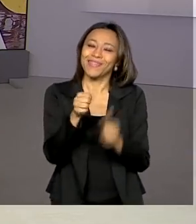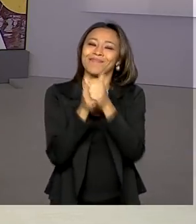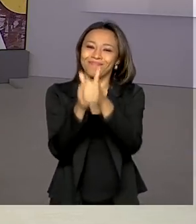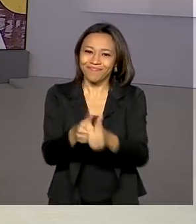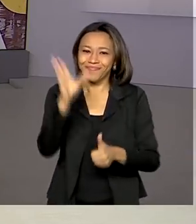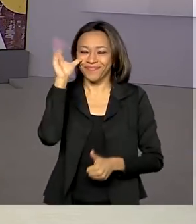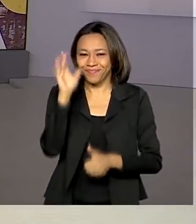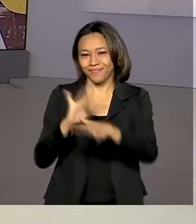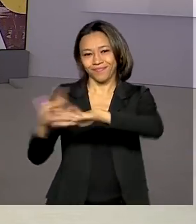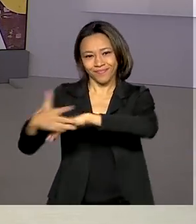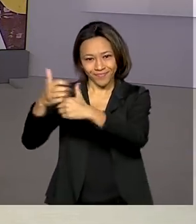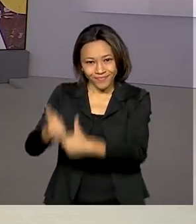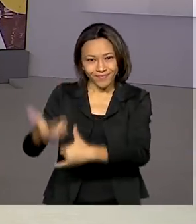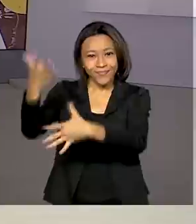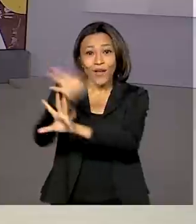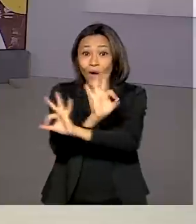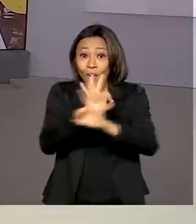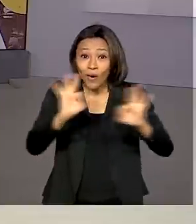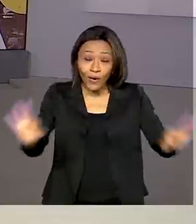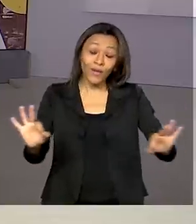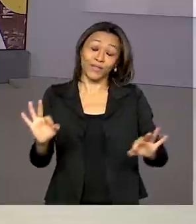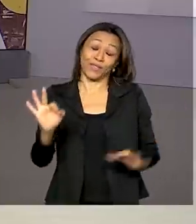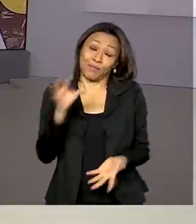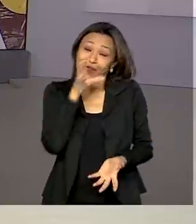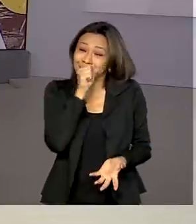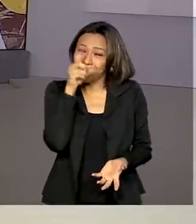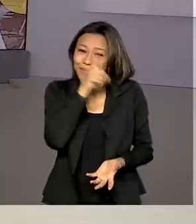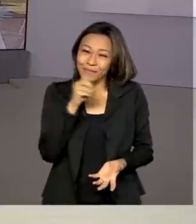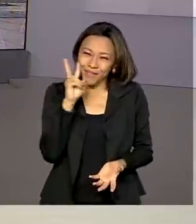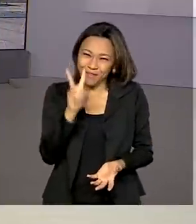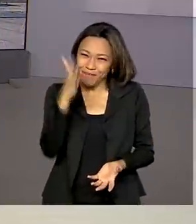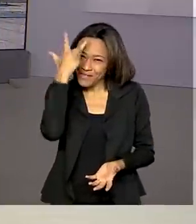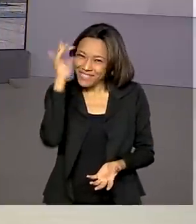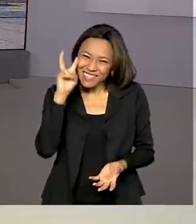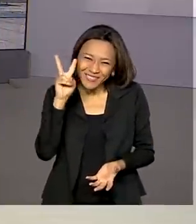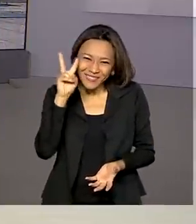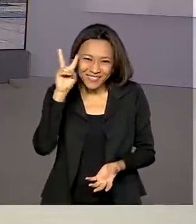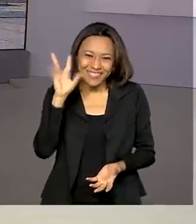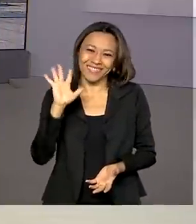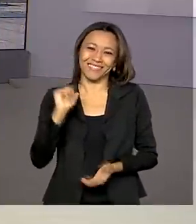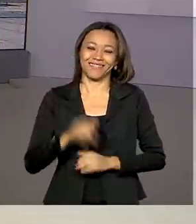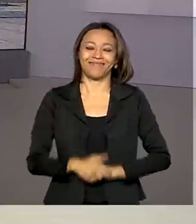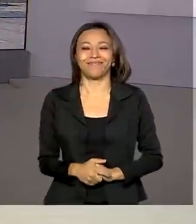também pelas redes sociais. Um ótimo fim de semana para você, nos vemos na segunda-feira. Até lá!